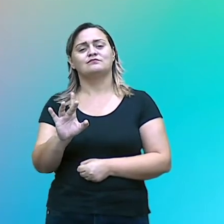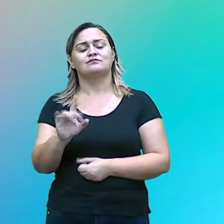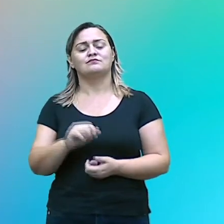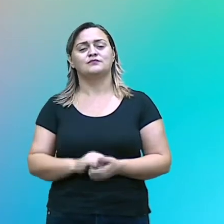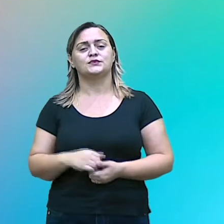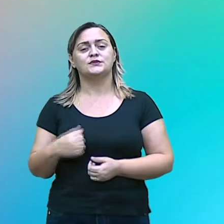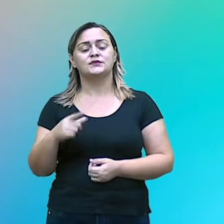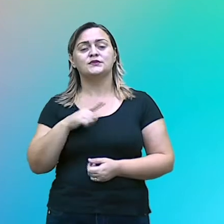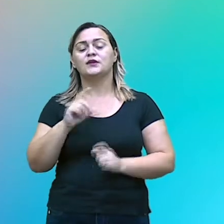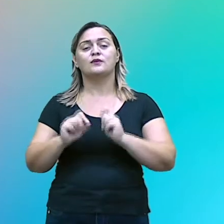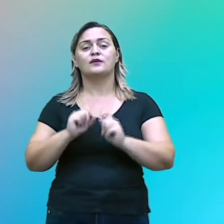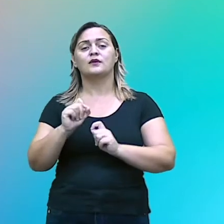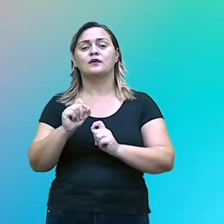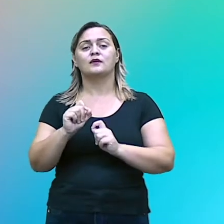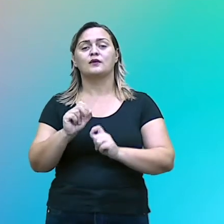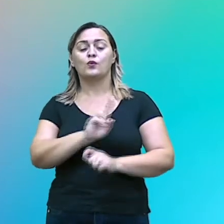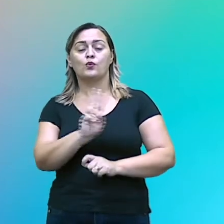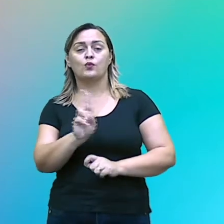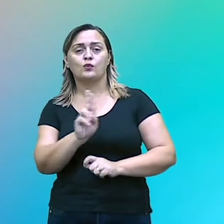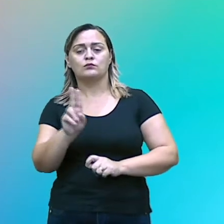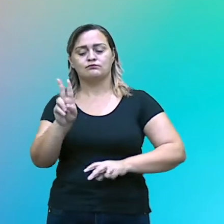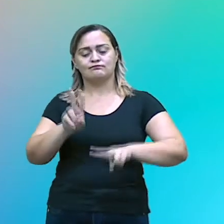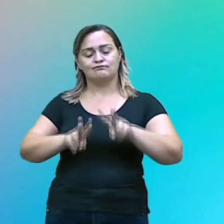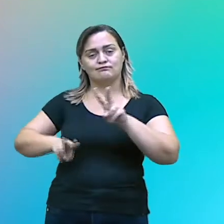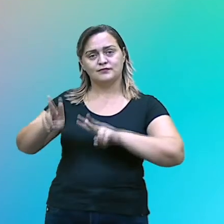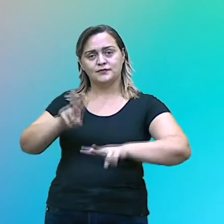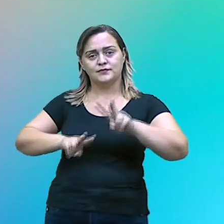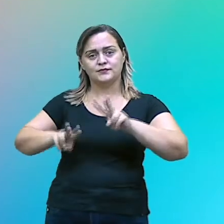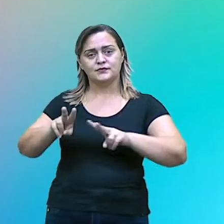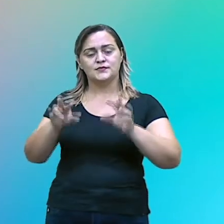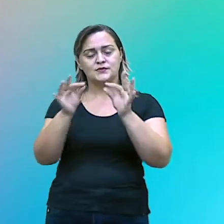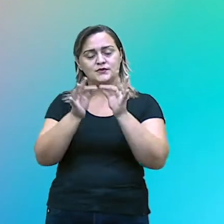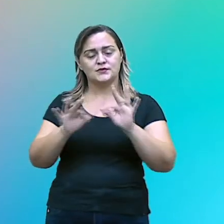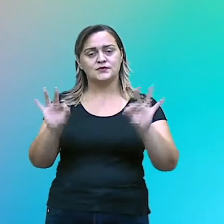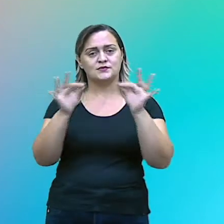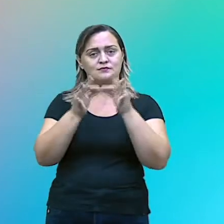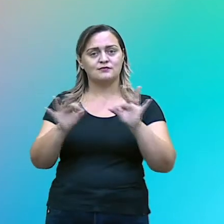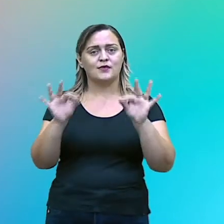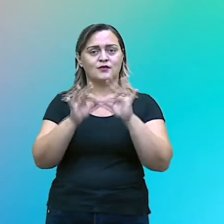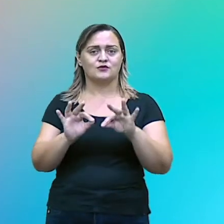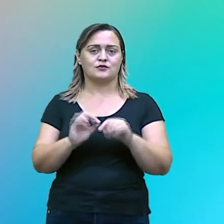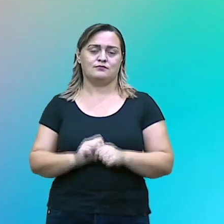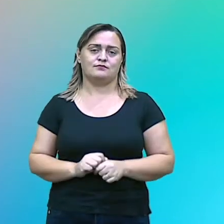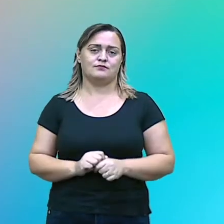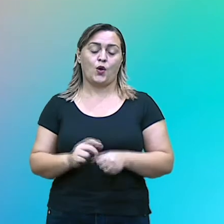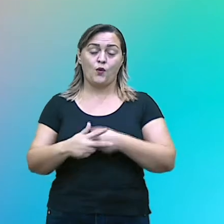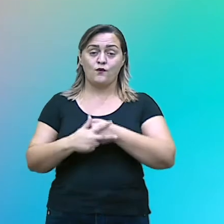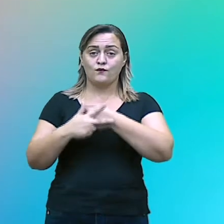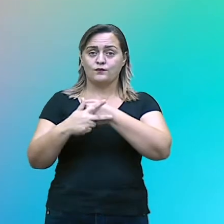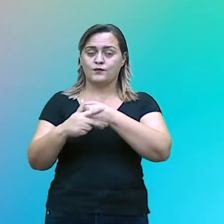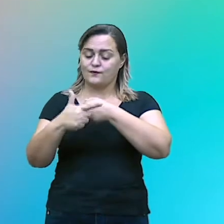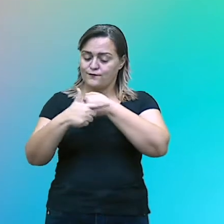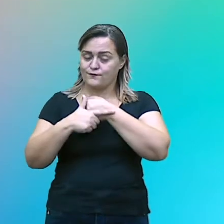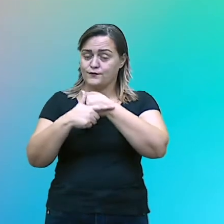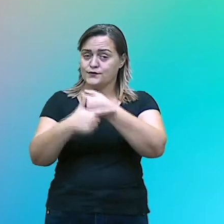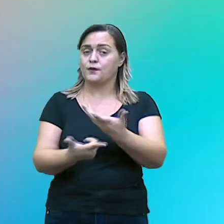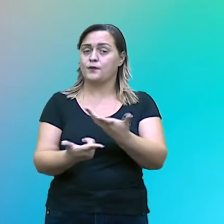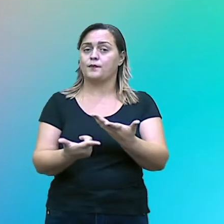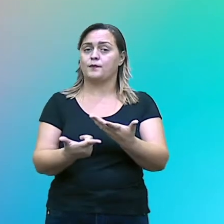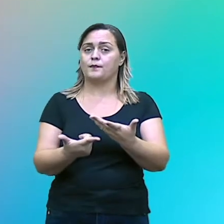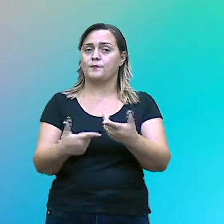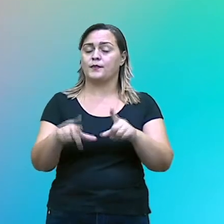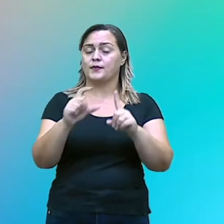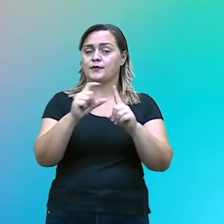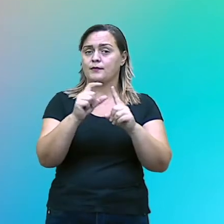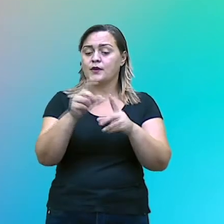nós chamamos de análise sintática. Ou seja, a função que as palavras vão desempenhar. Assim, os termos da